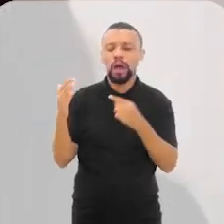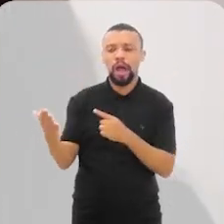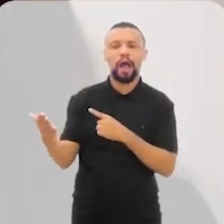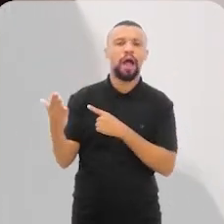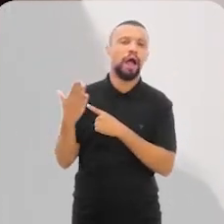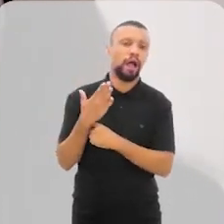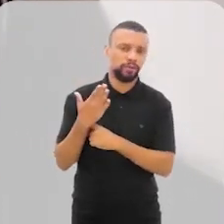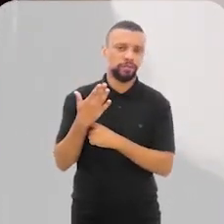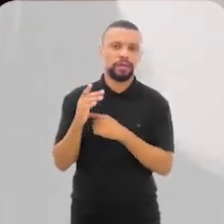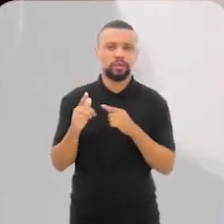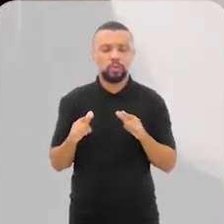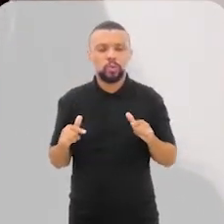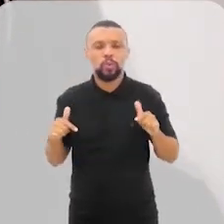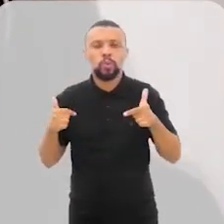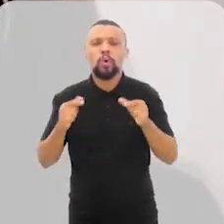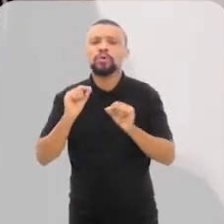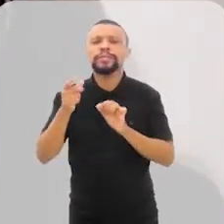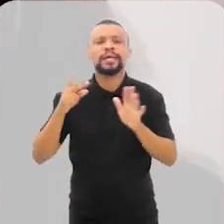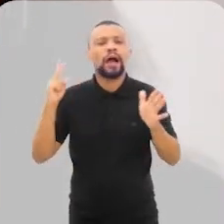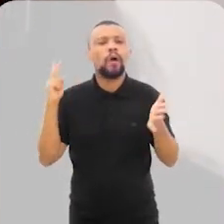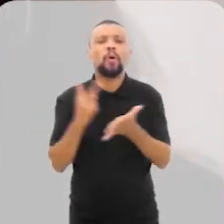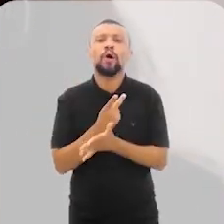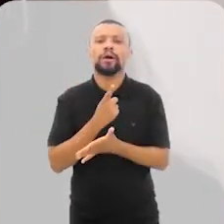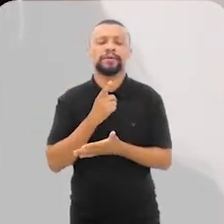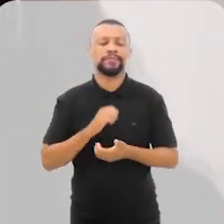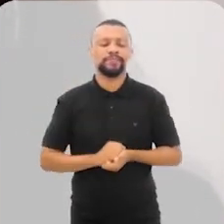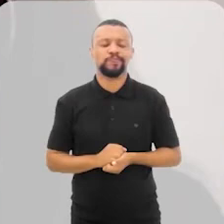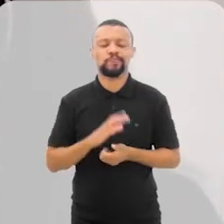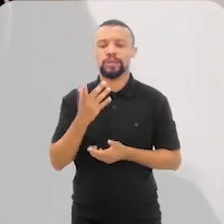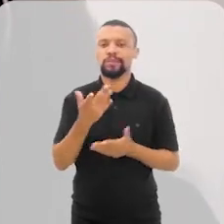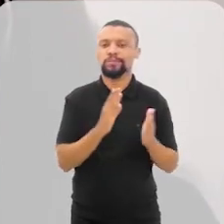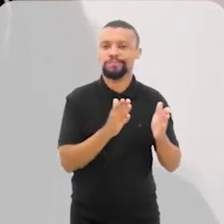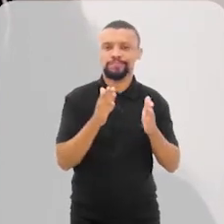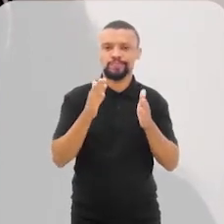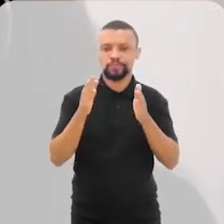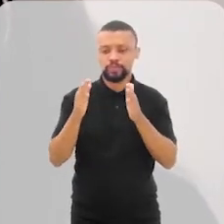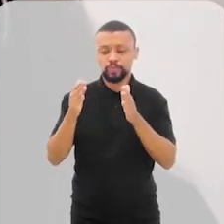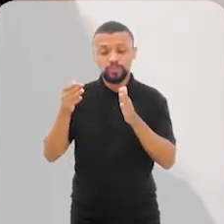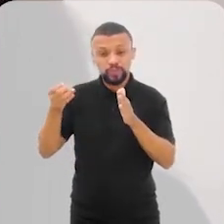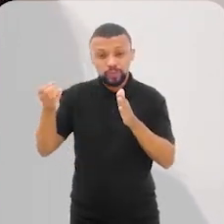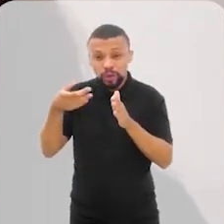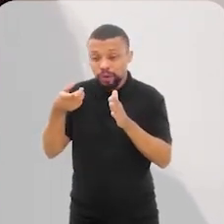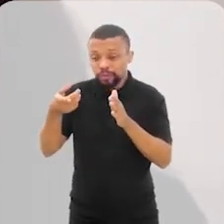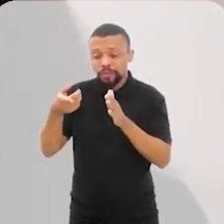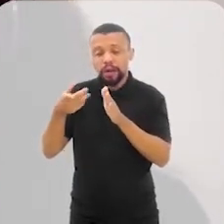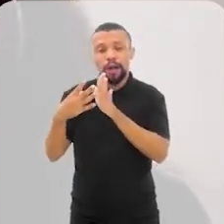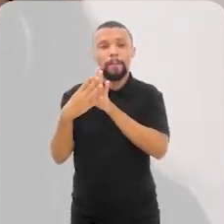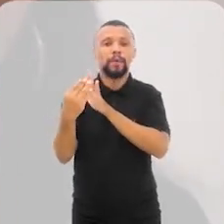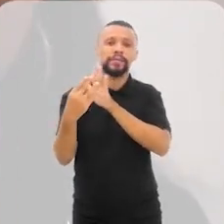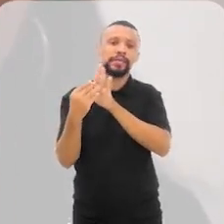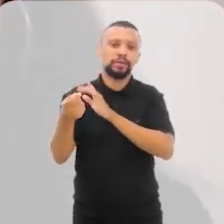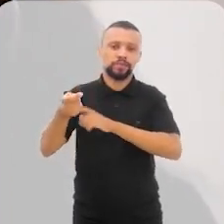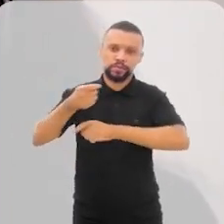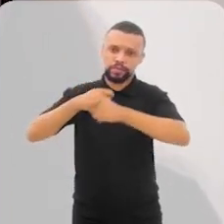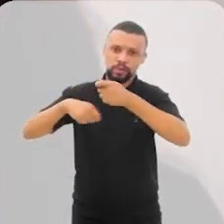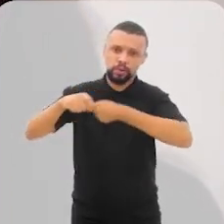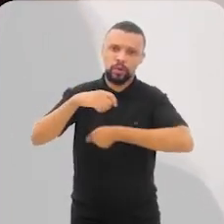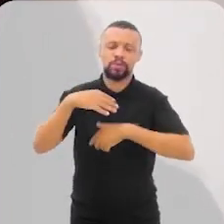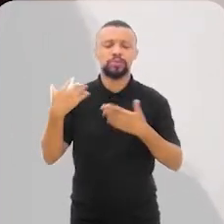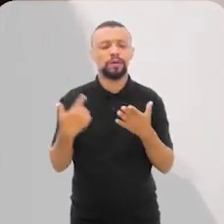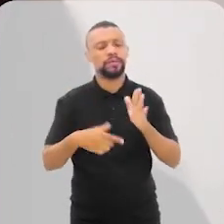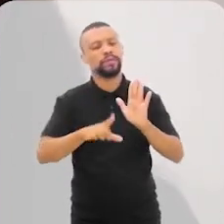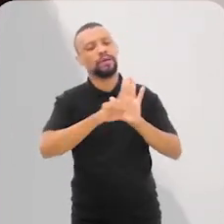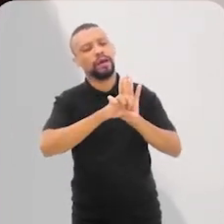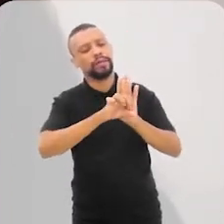iluminar mesmo o sentido o que está acontecendo. Então, qual é essa nova forma de fazer negócio? Qual é a legislação que é